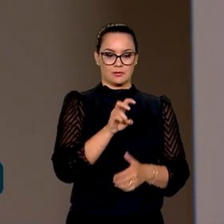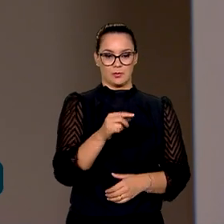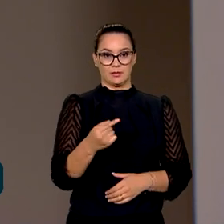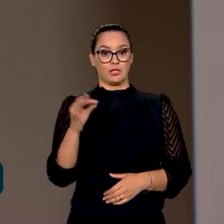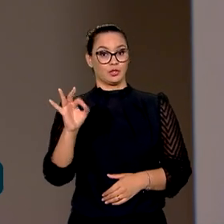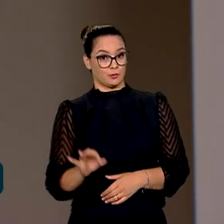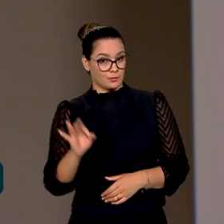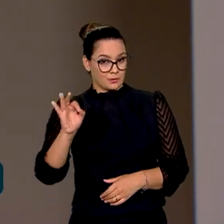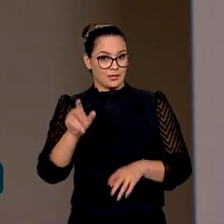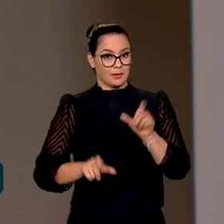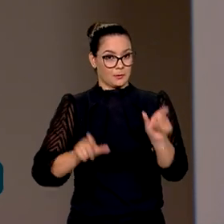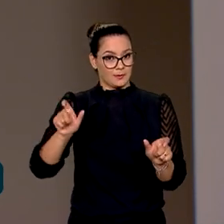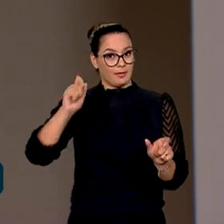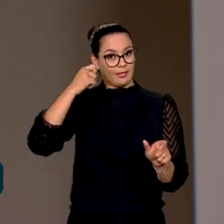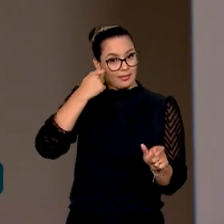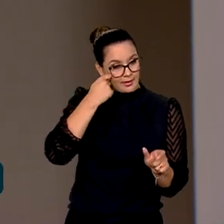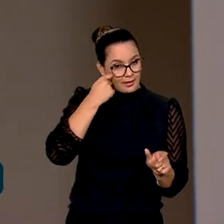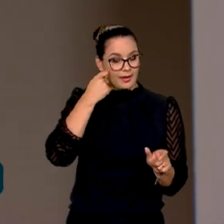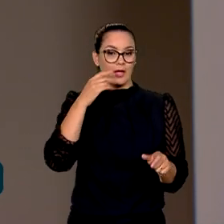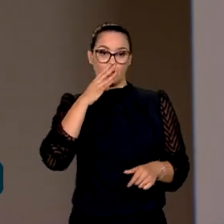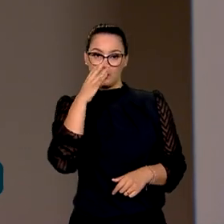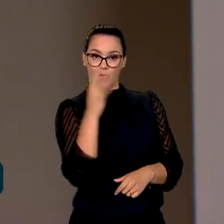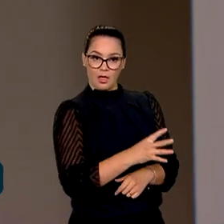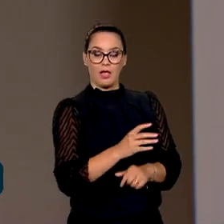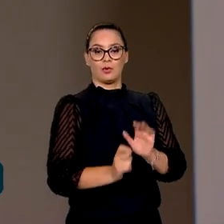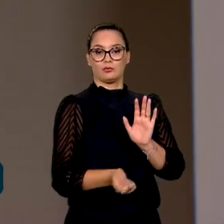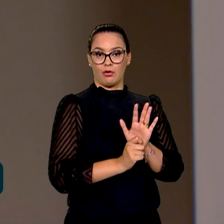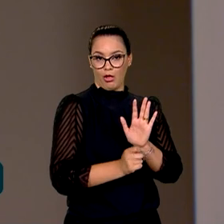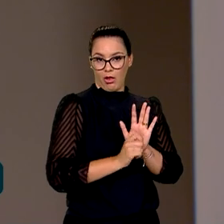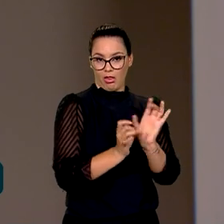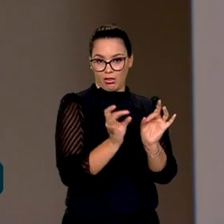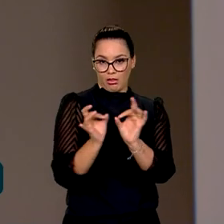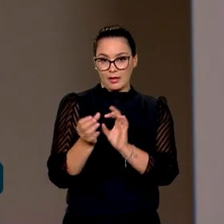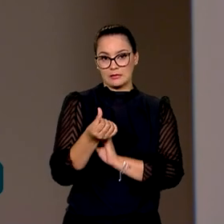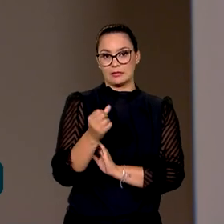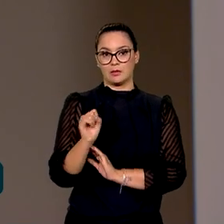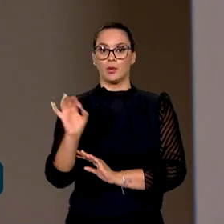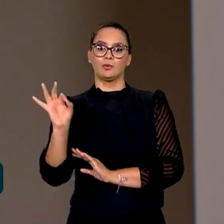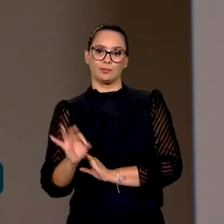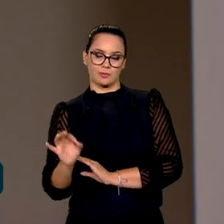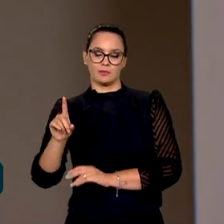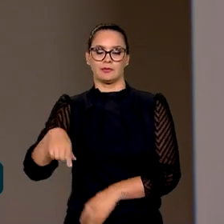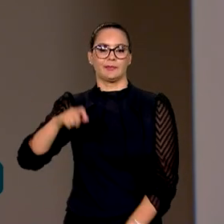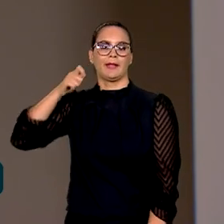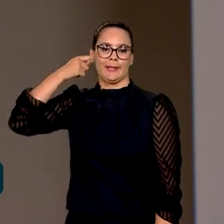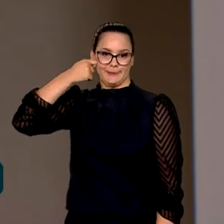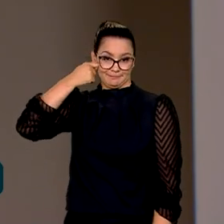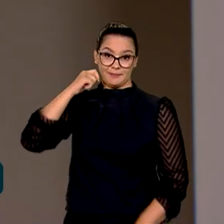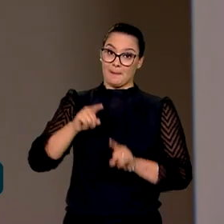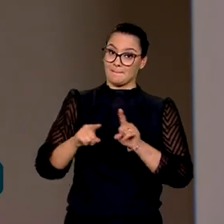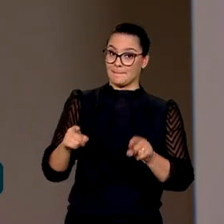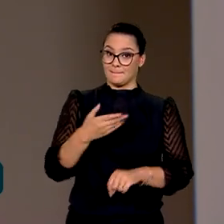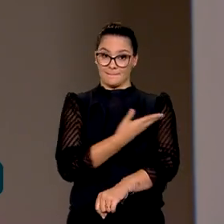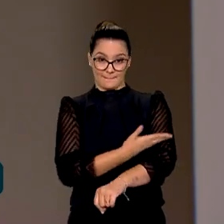% de pessoas negras, entre os réus processados por tráfico de drogas, 68% são negros. Já os